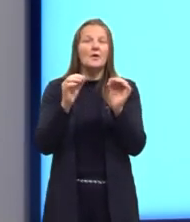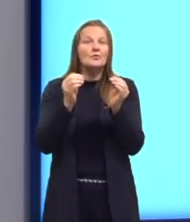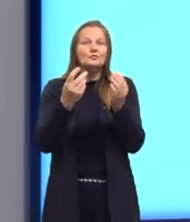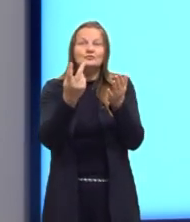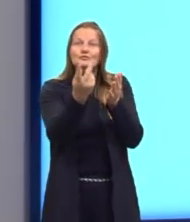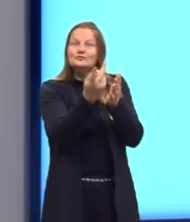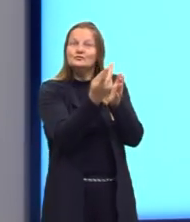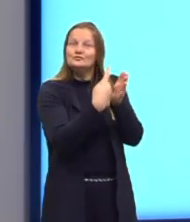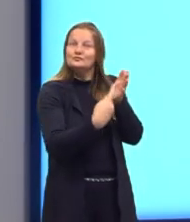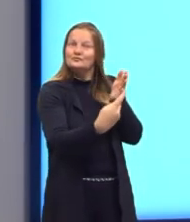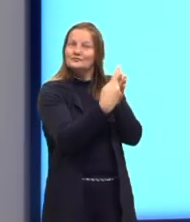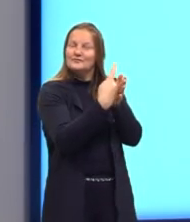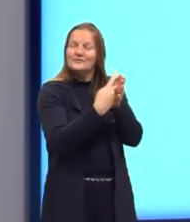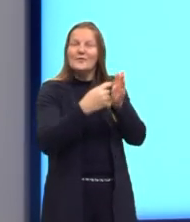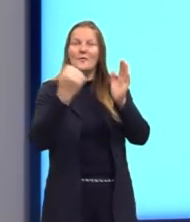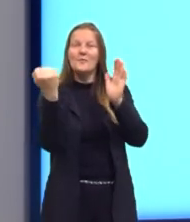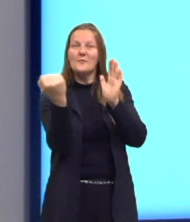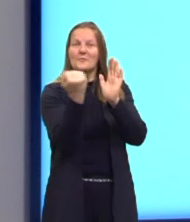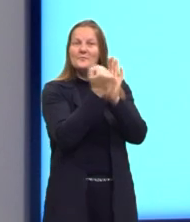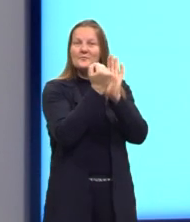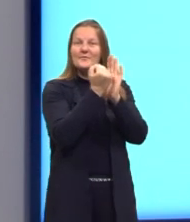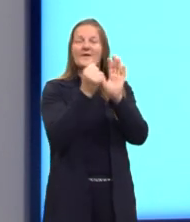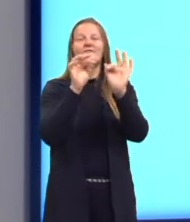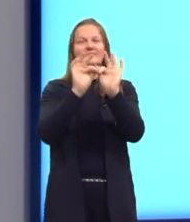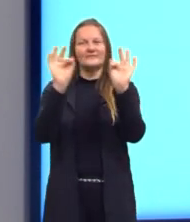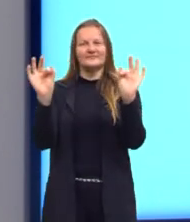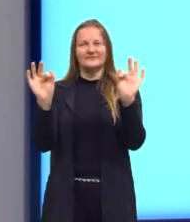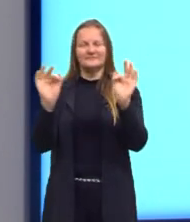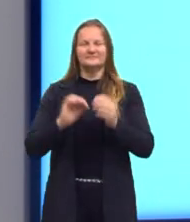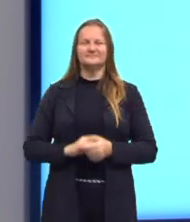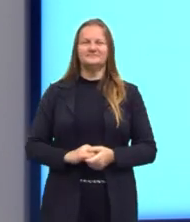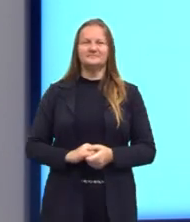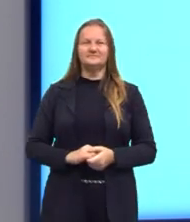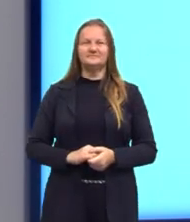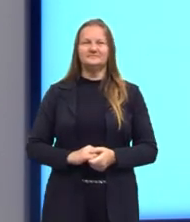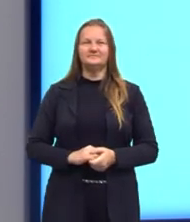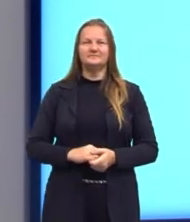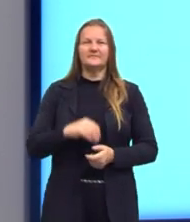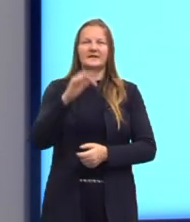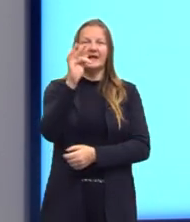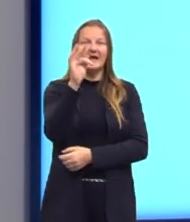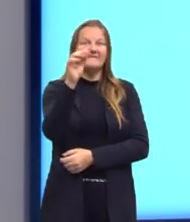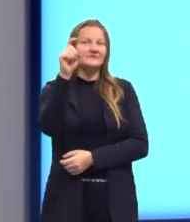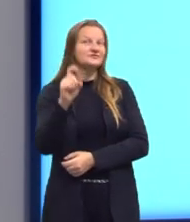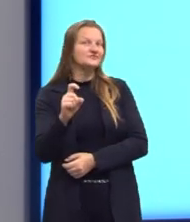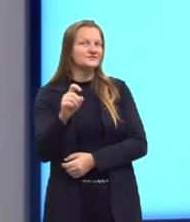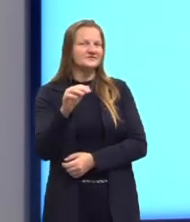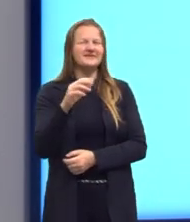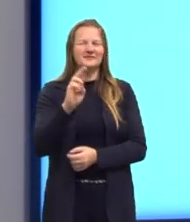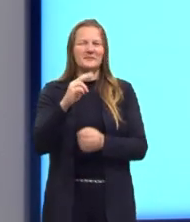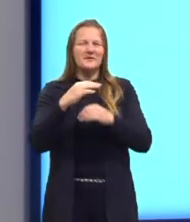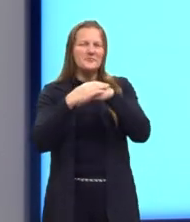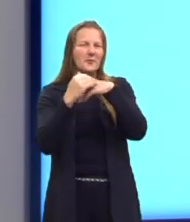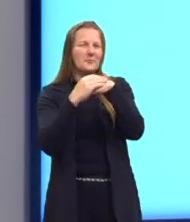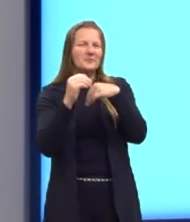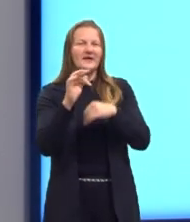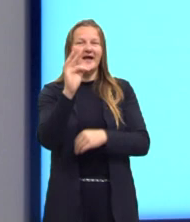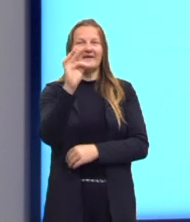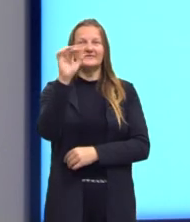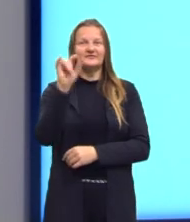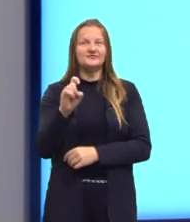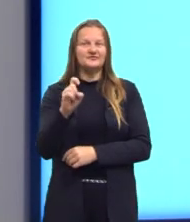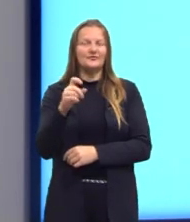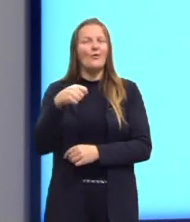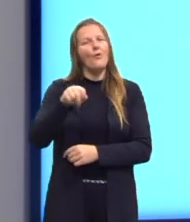ali padrão que a gente conhece nas funções, tá? A gente chama de f de x, né? Ou então o y.